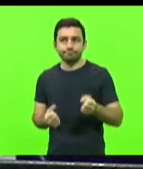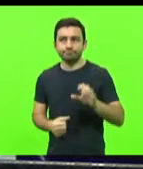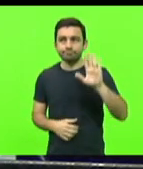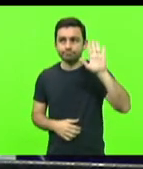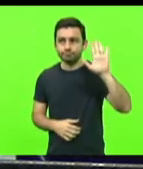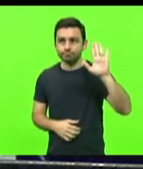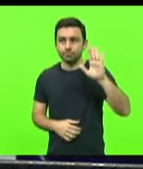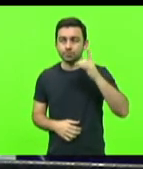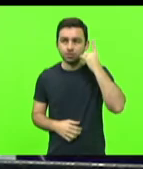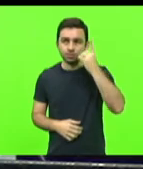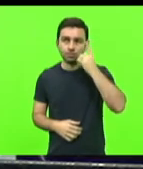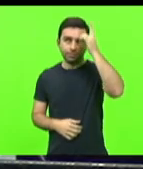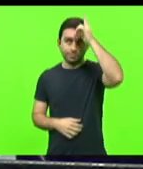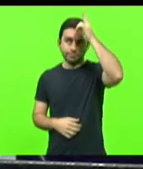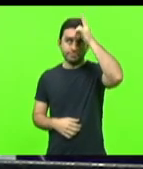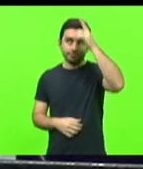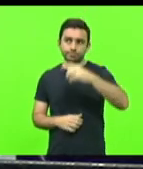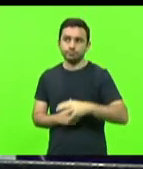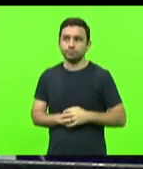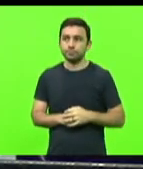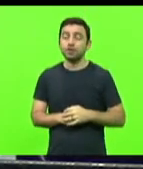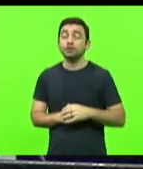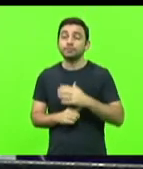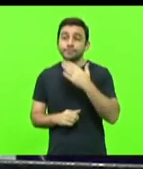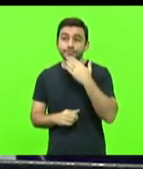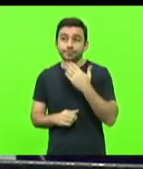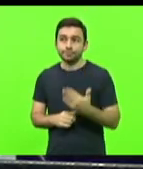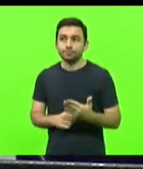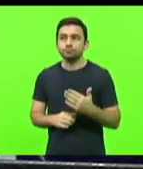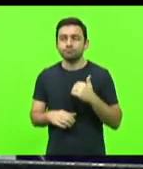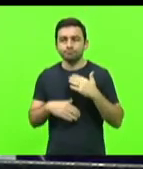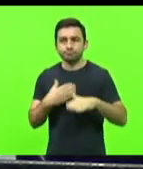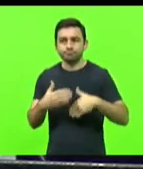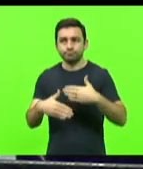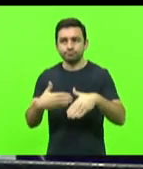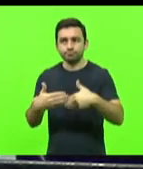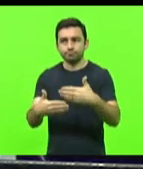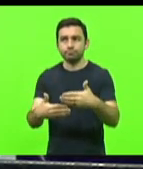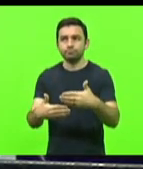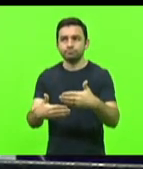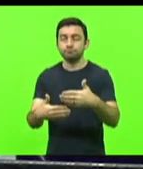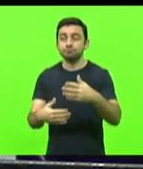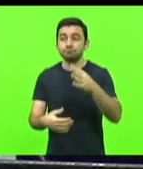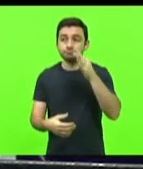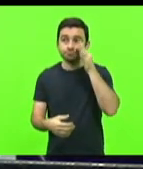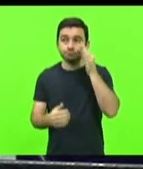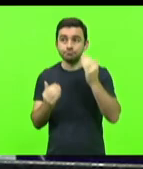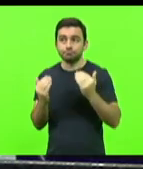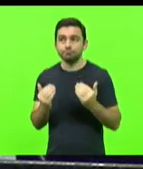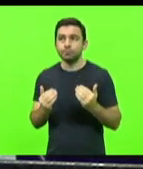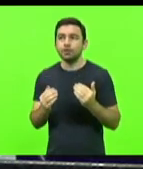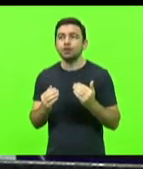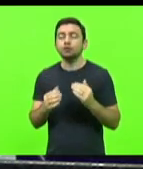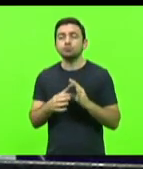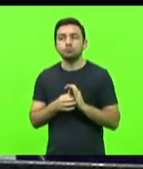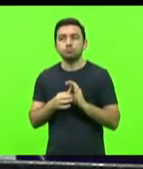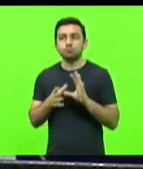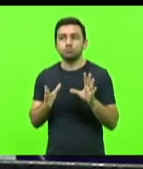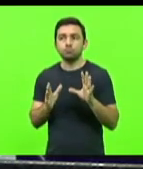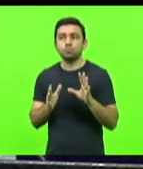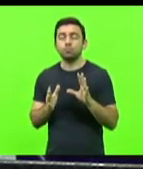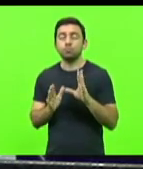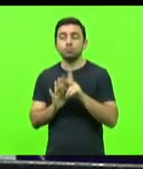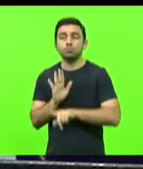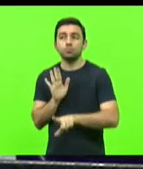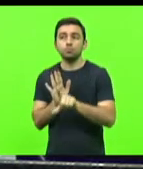deputado Sargento Lima, requerendo o encaminhamento ao plenário para apreciação e deliberação do projeto de